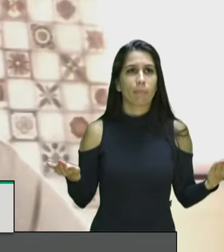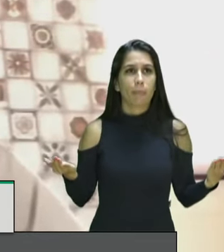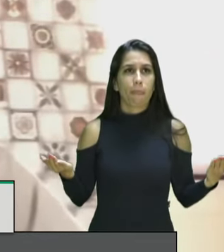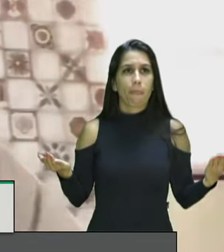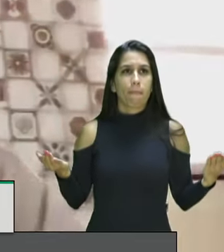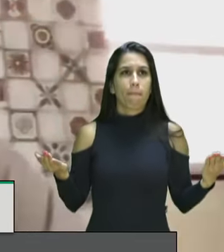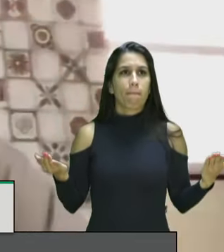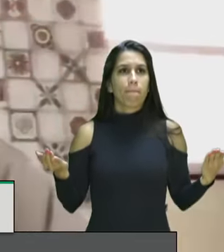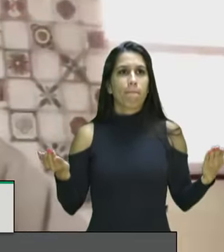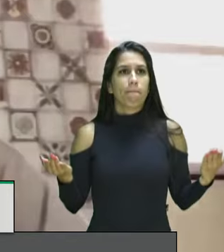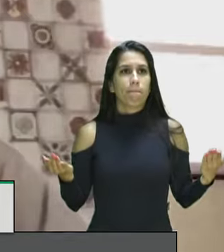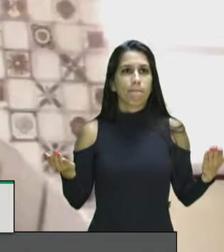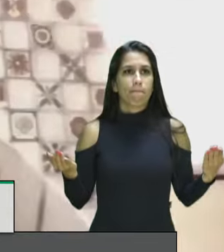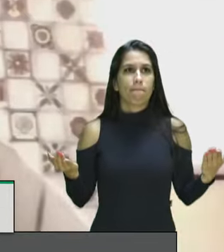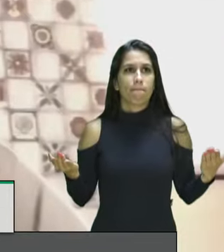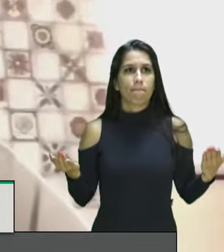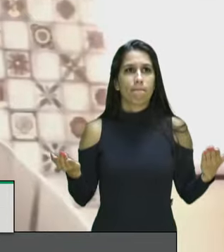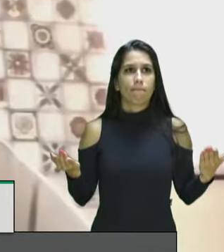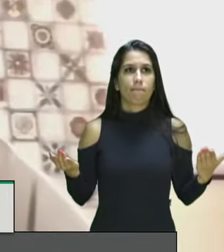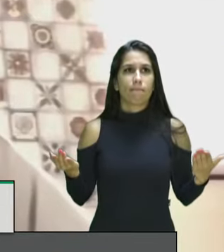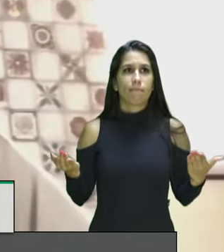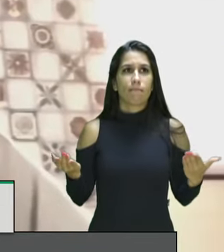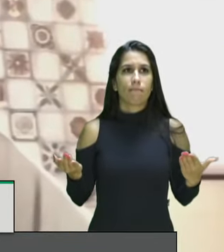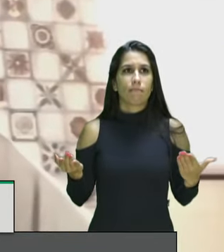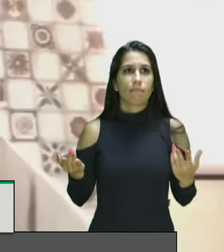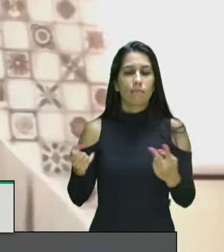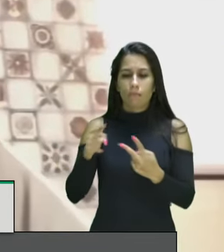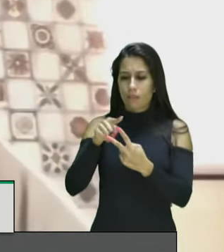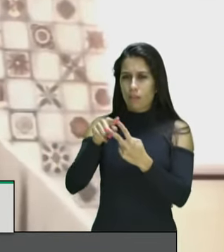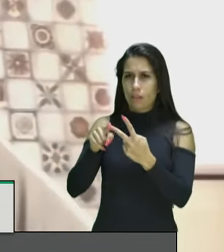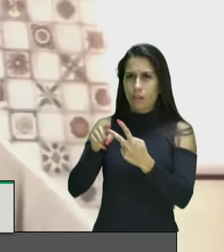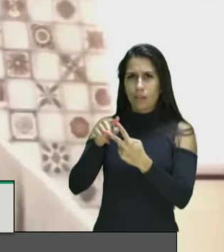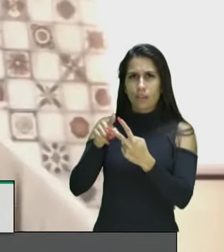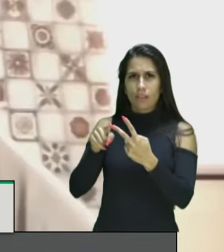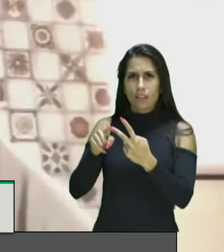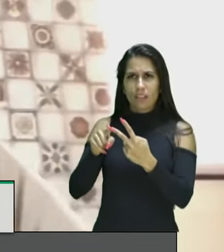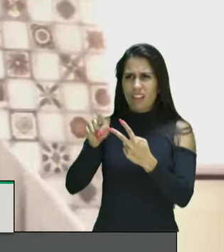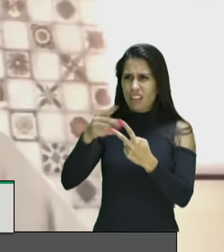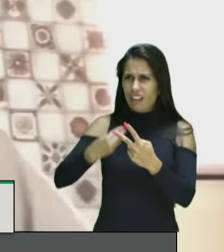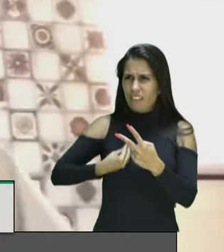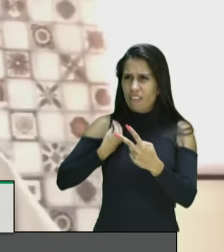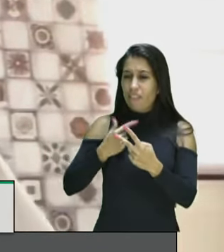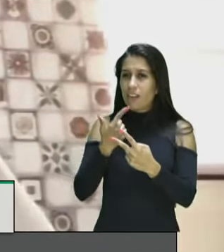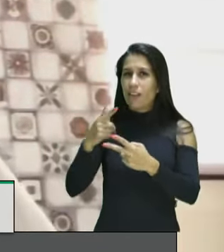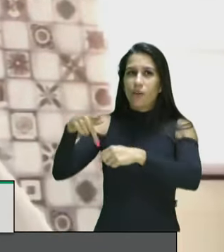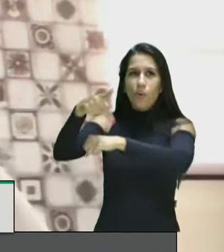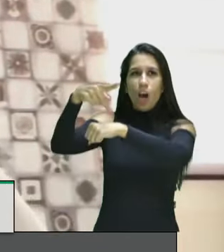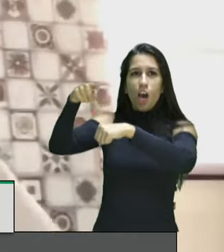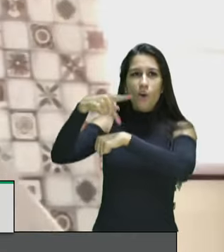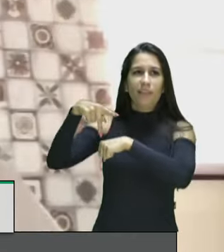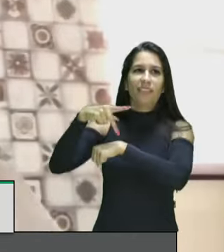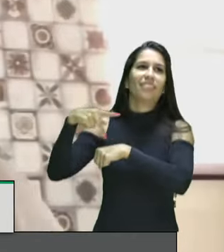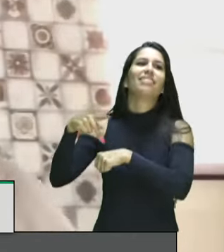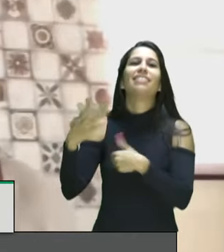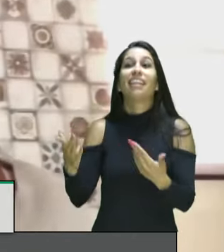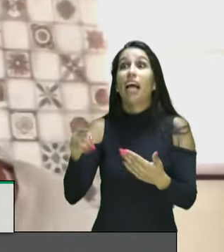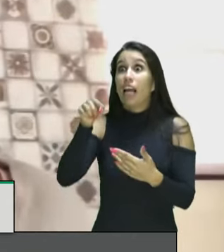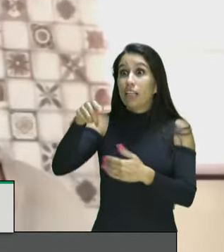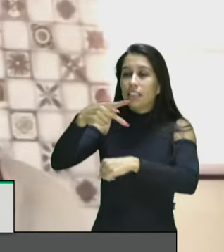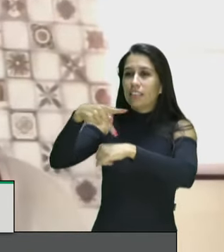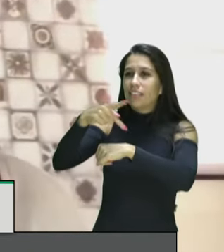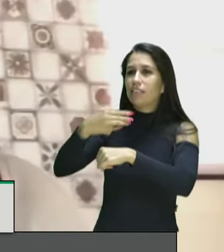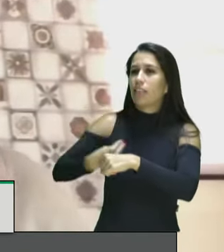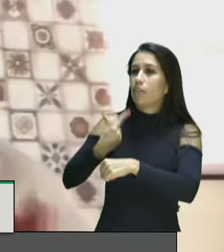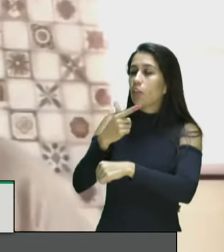ouvi a fala de Milton Toledo e Ezequiel Roque eles devem viver em outro país nós vivemos em um e eles vivem em outro